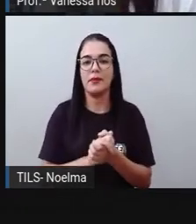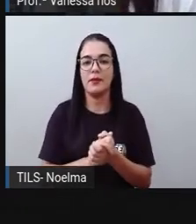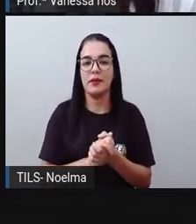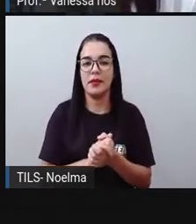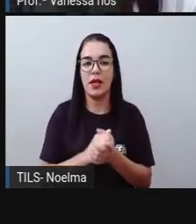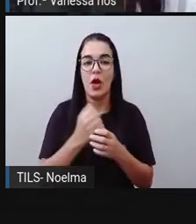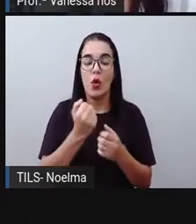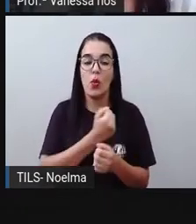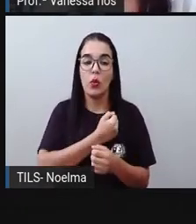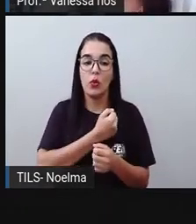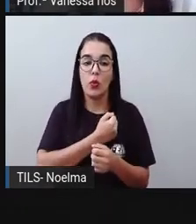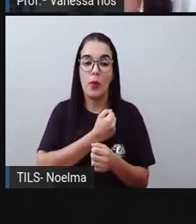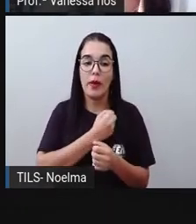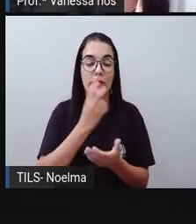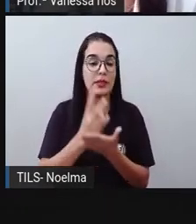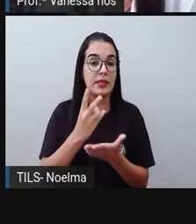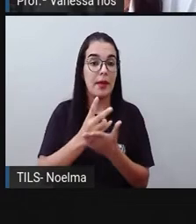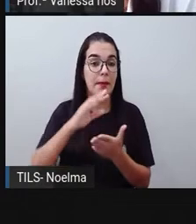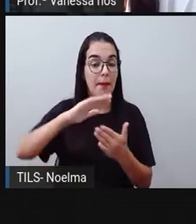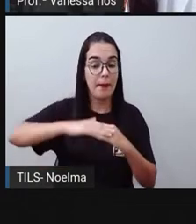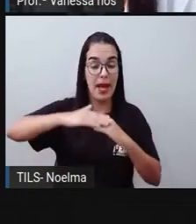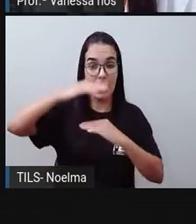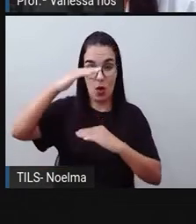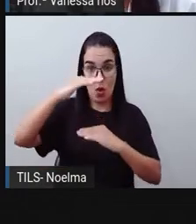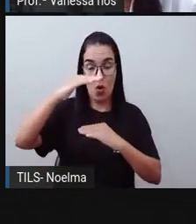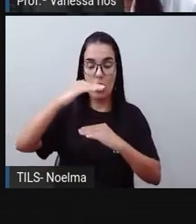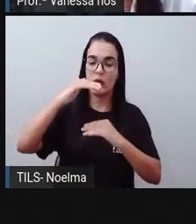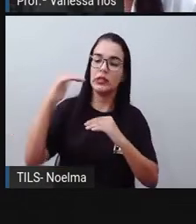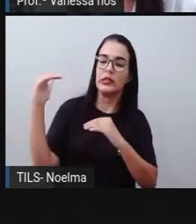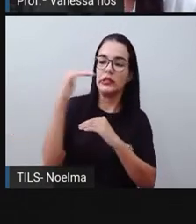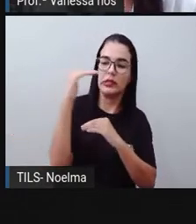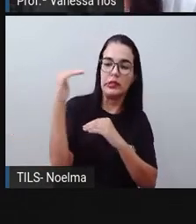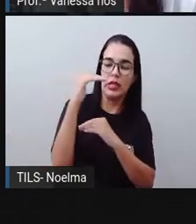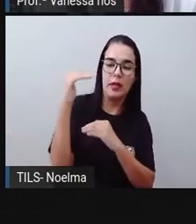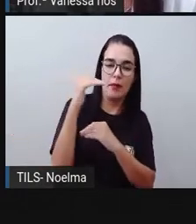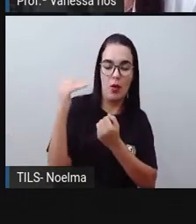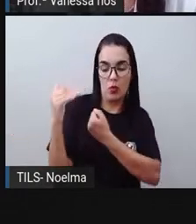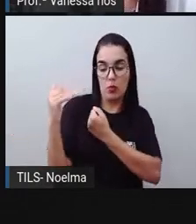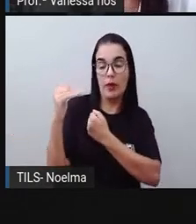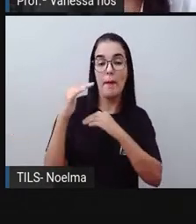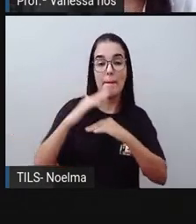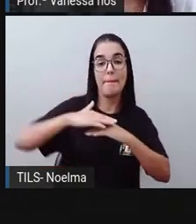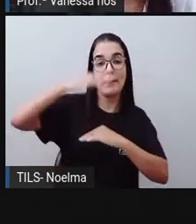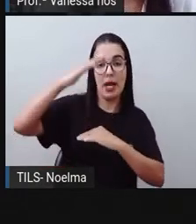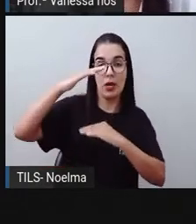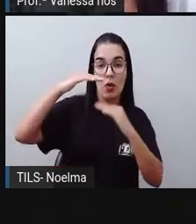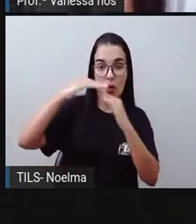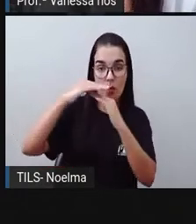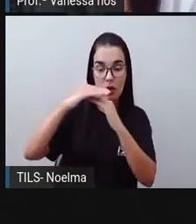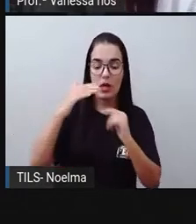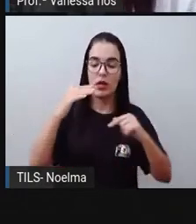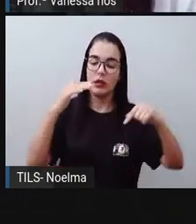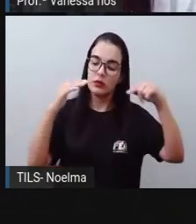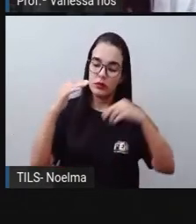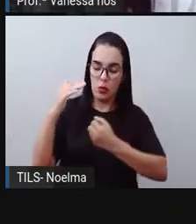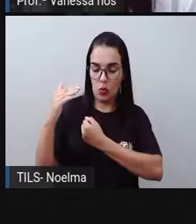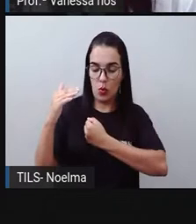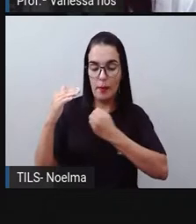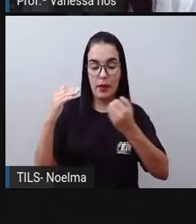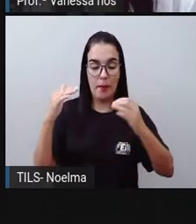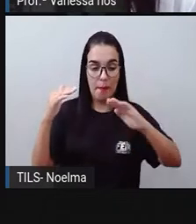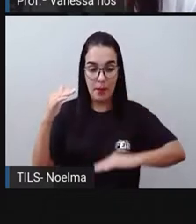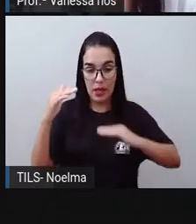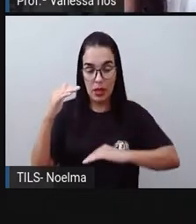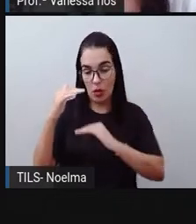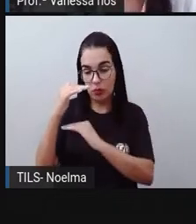colocar o número maior em cima do número menor. Colocando unidade sobre unidade, dezena sobre